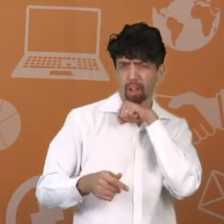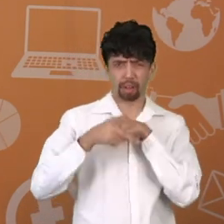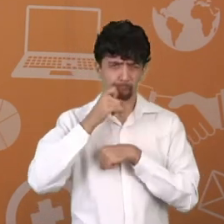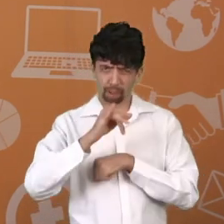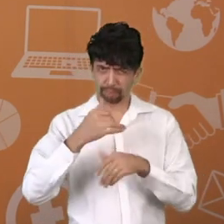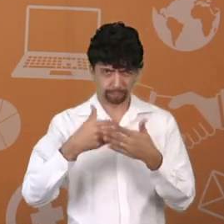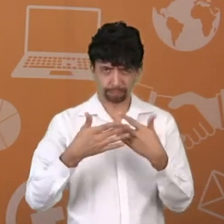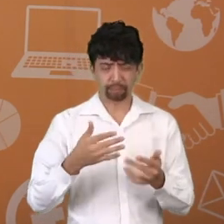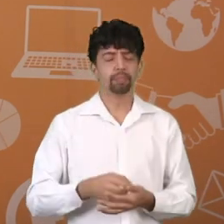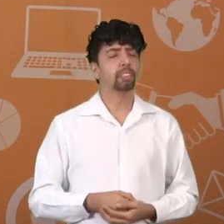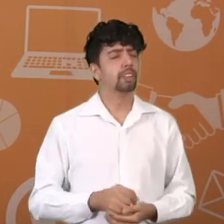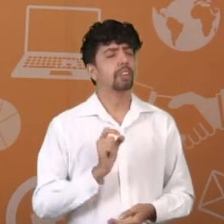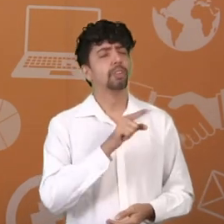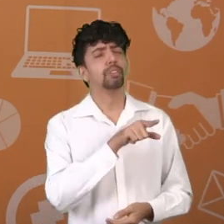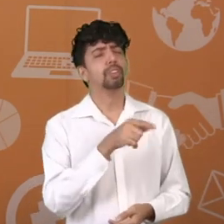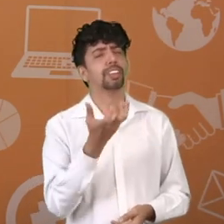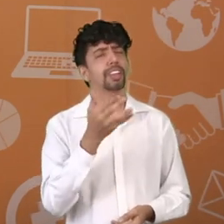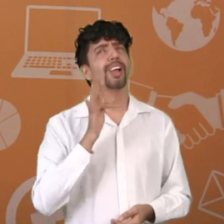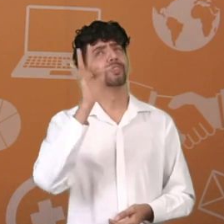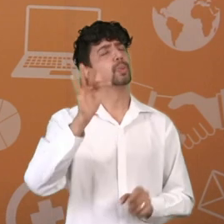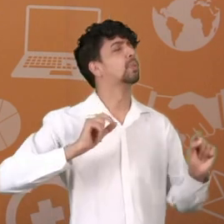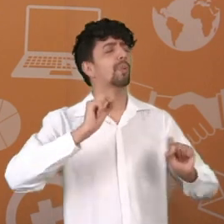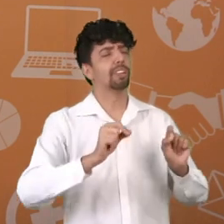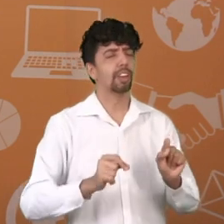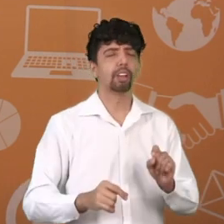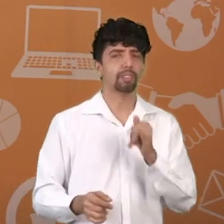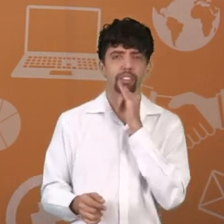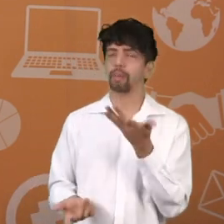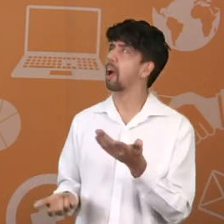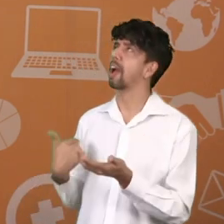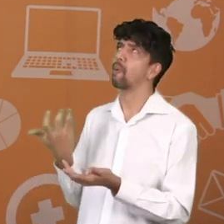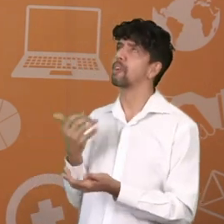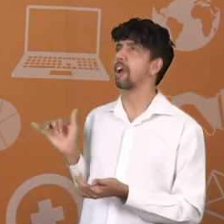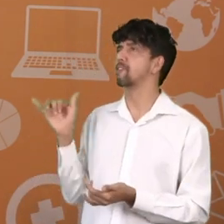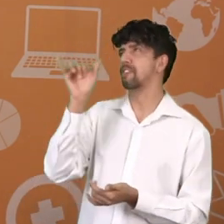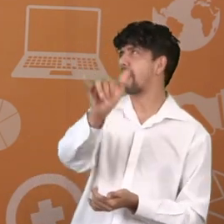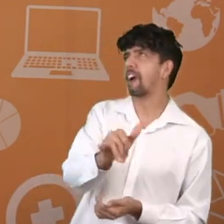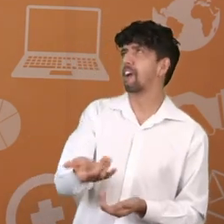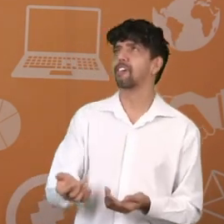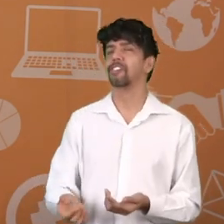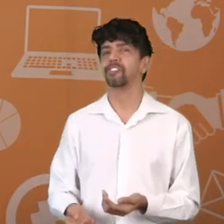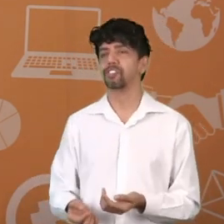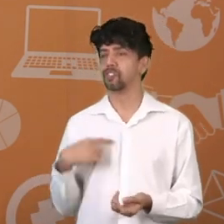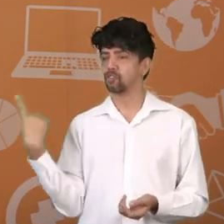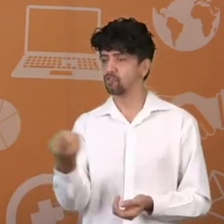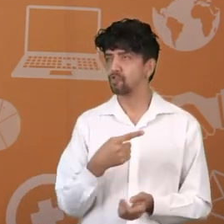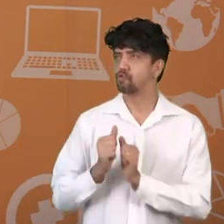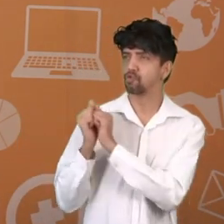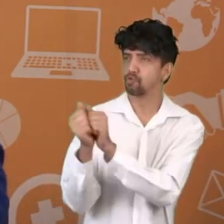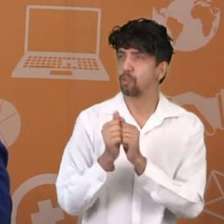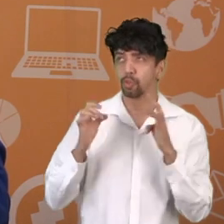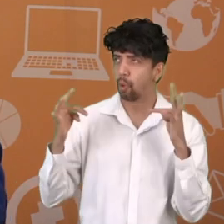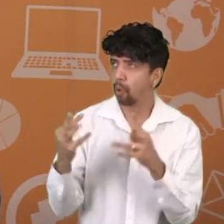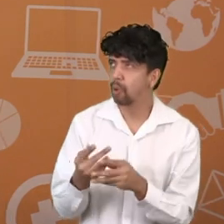o pai, pode estar junto. Então, o que vocês querem efetivamente? Ah, eu quero uma viagem, a gente quer fazer uma viagem